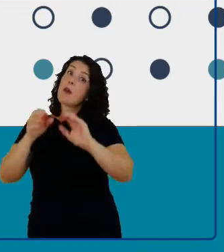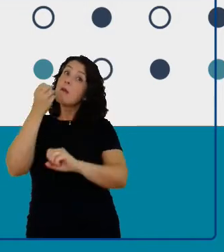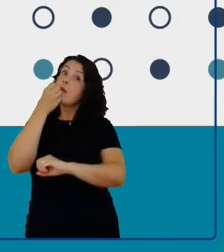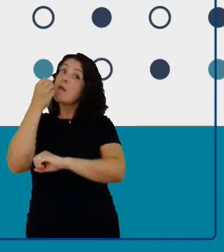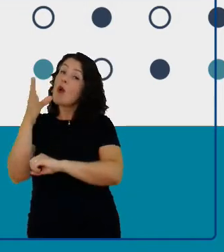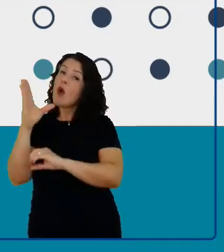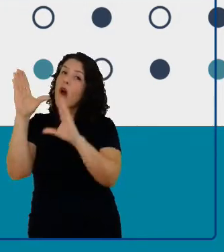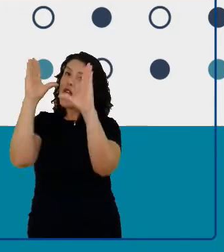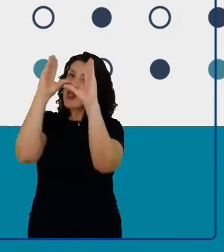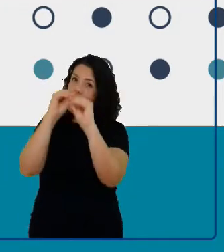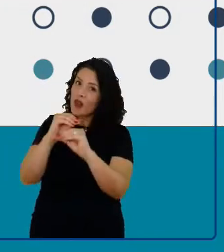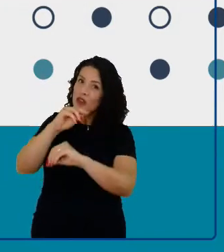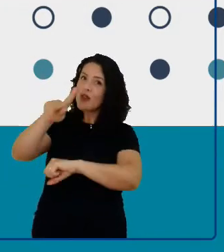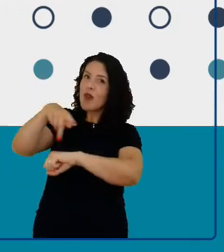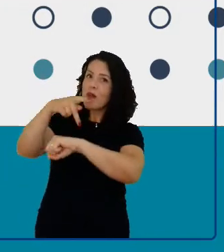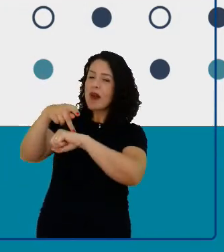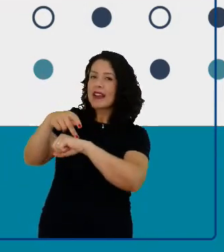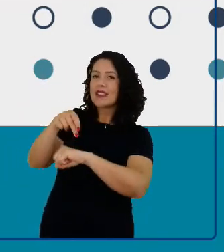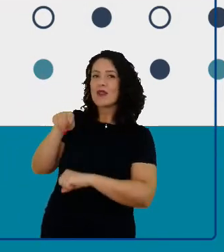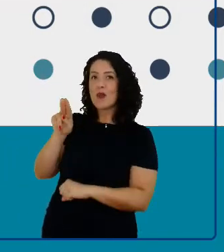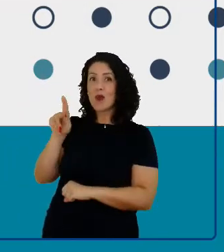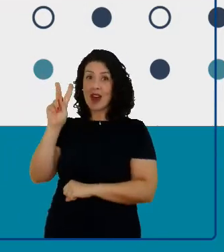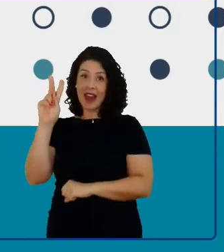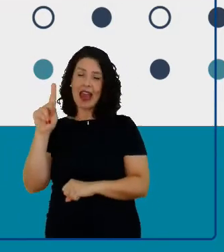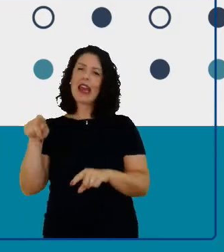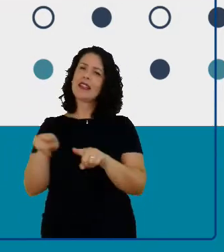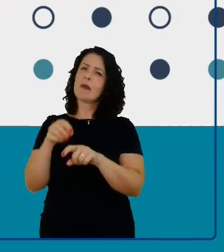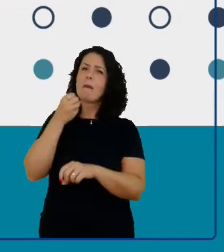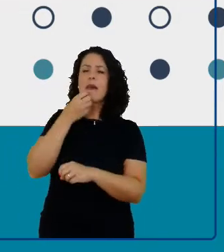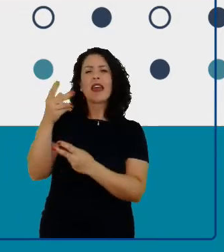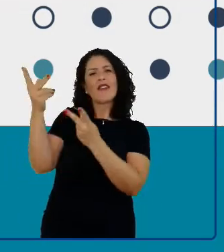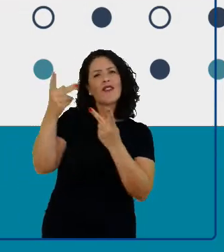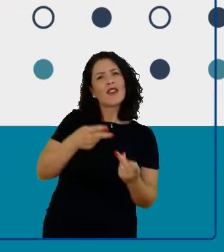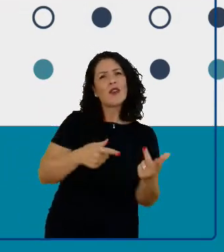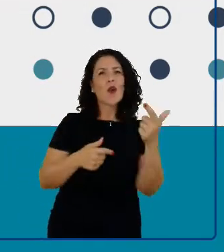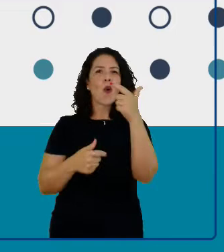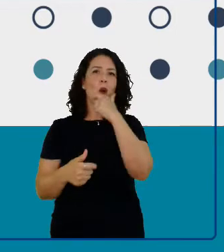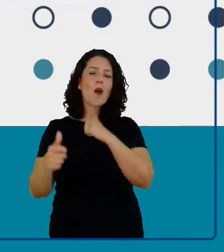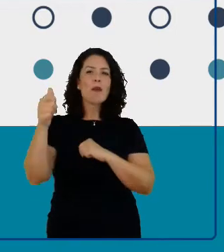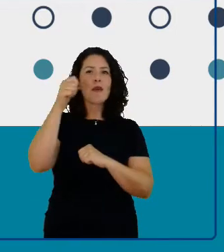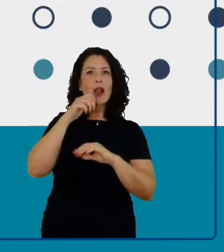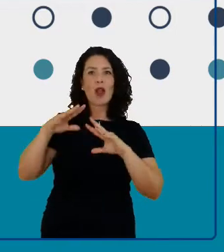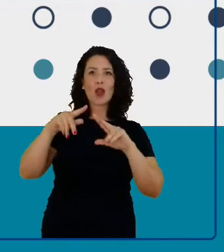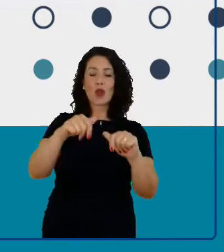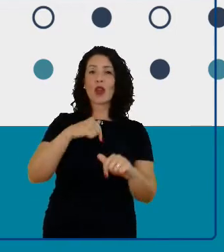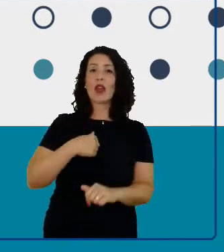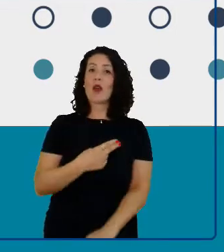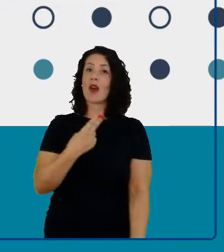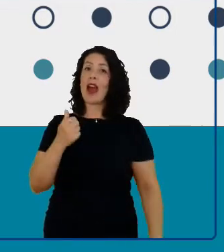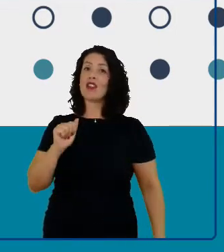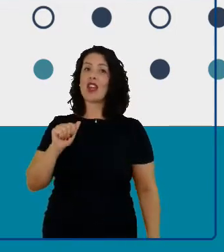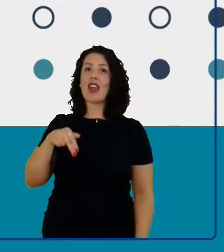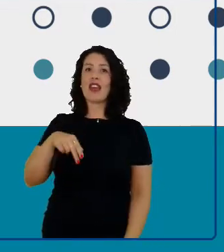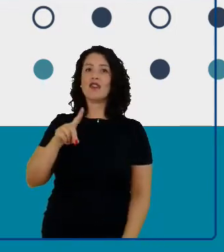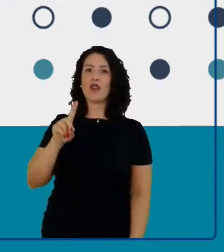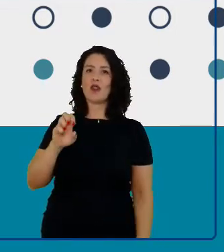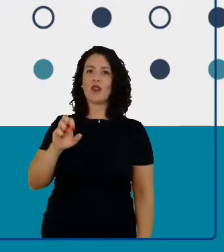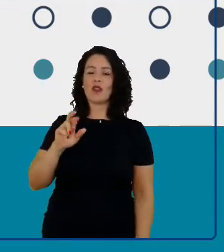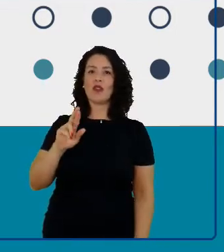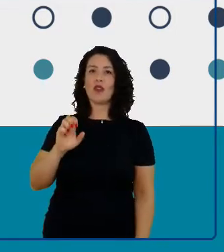Unido. Sejam bem-vindas e bem-vindos. Eu sou Andrew Newton, diretor do British Council no Brasil.